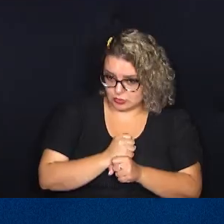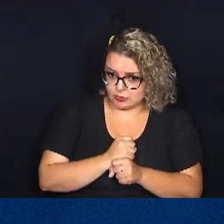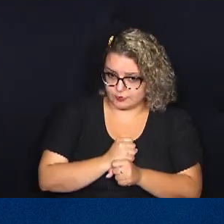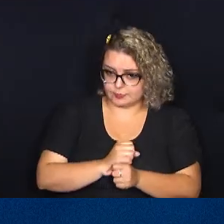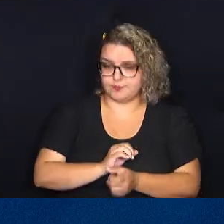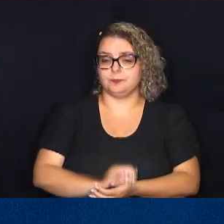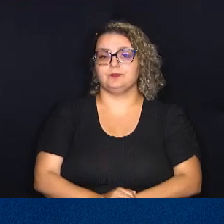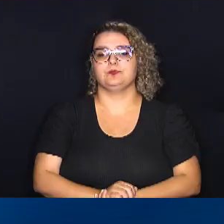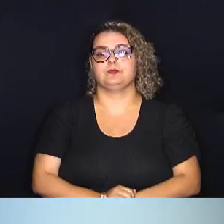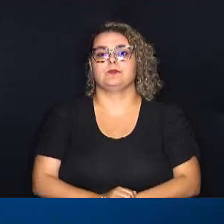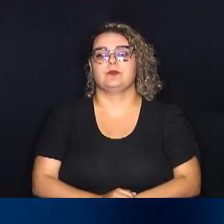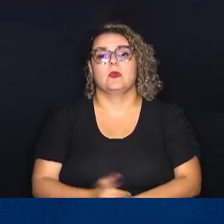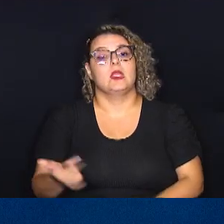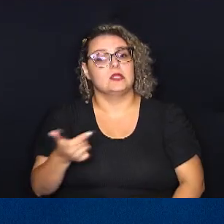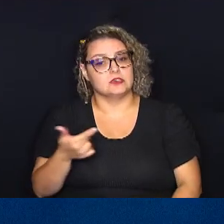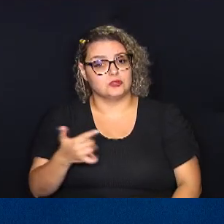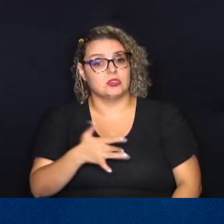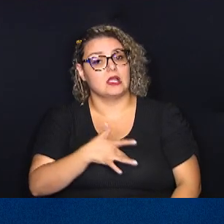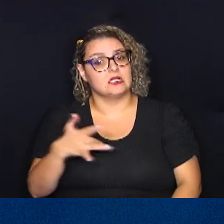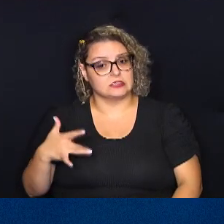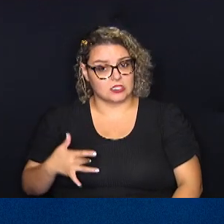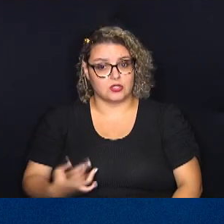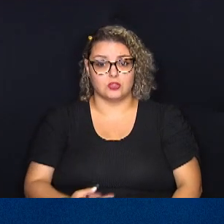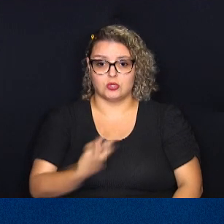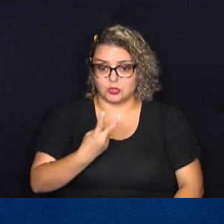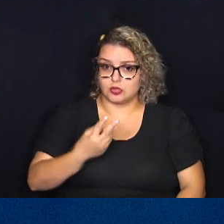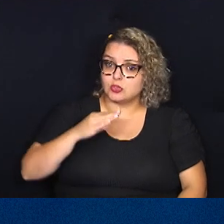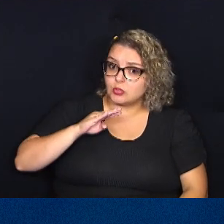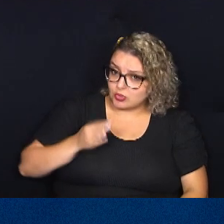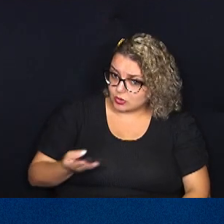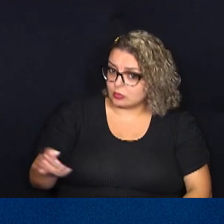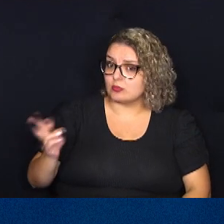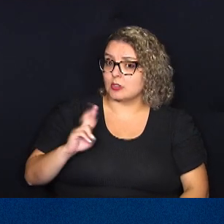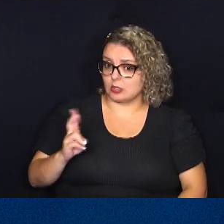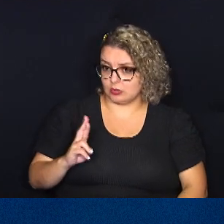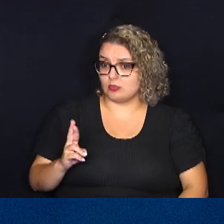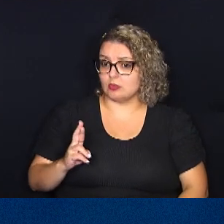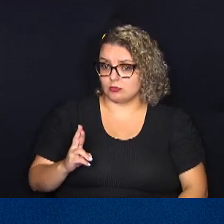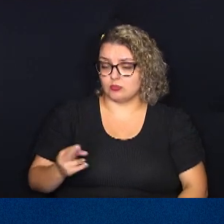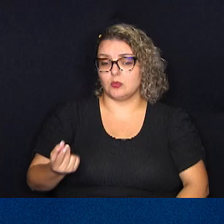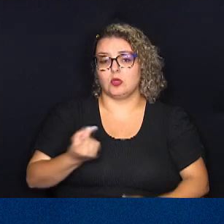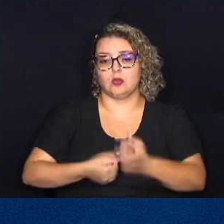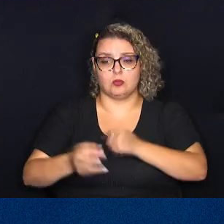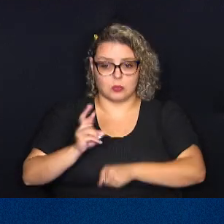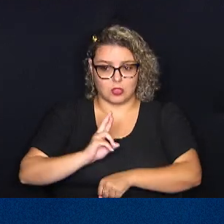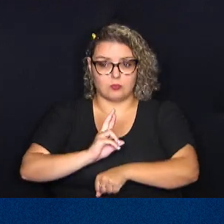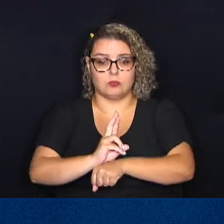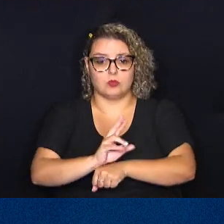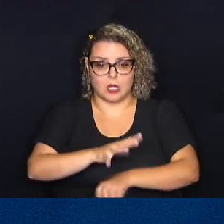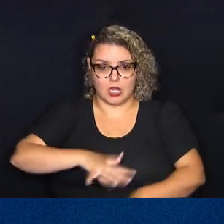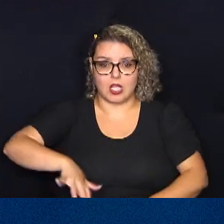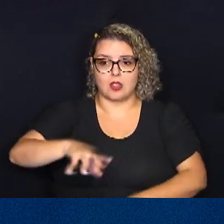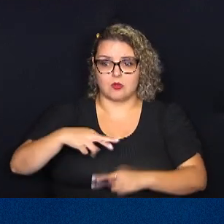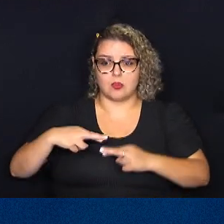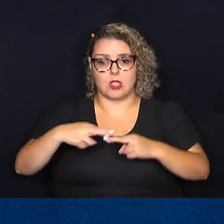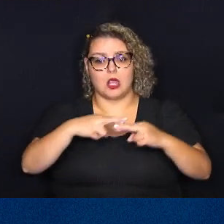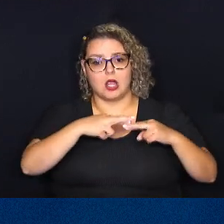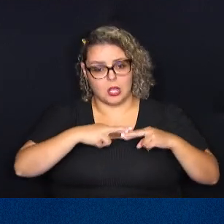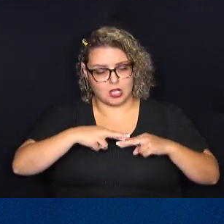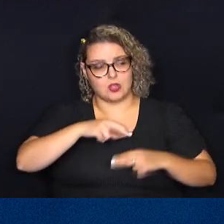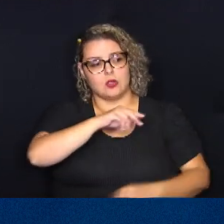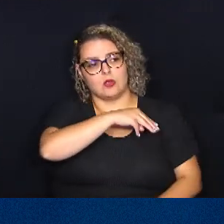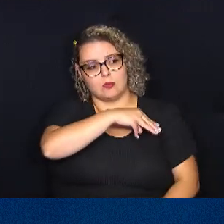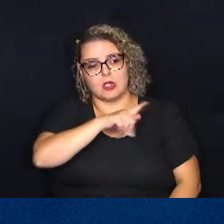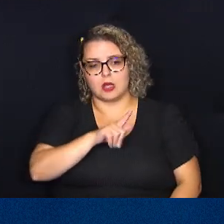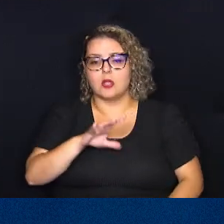% do total. Em segundo lugar, a saúde, com 2 bilhões de reais, com recurso destinado à